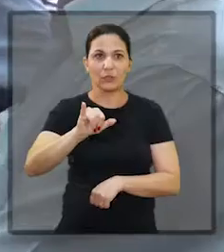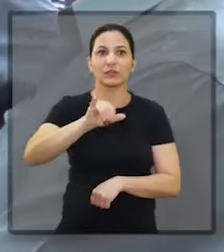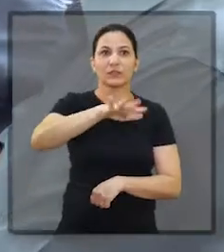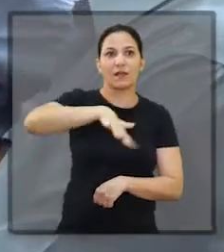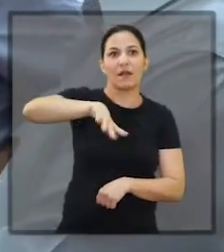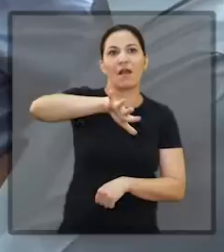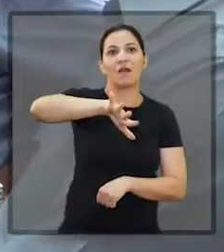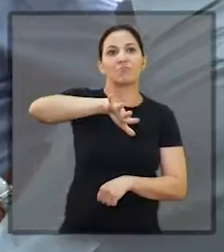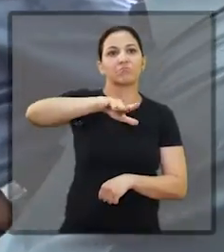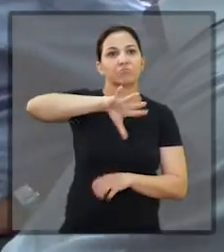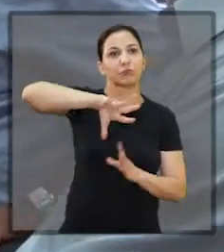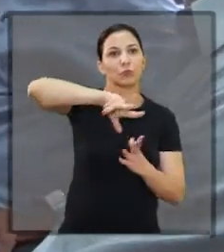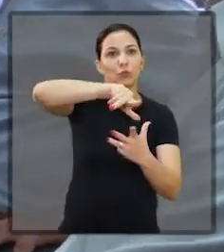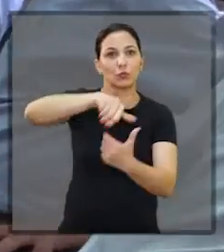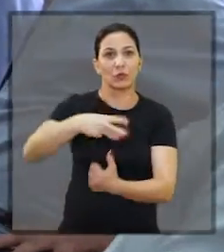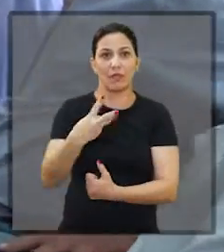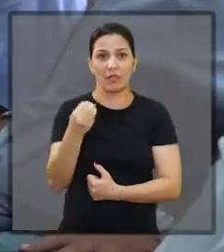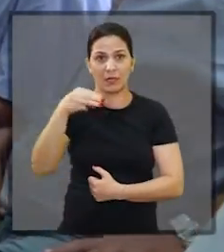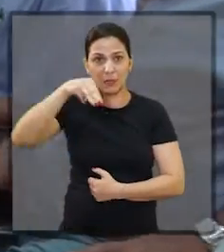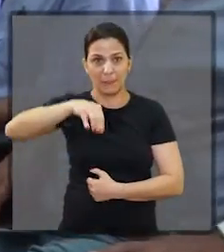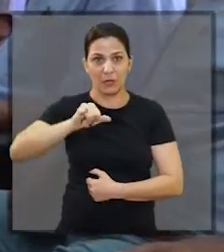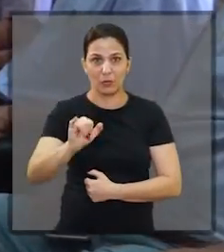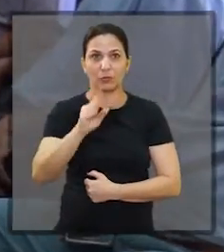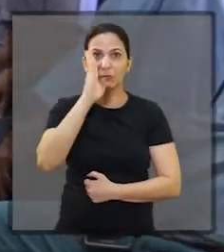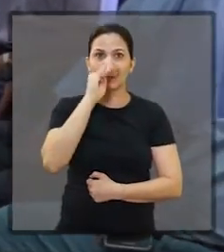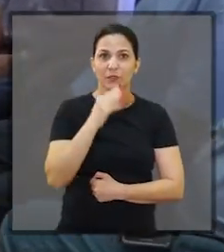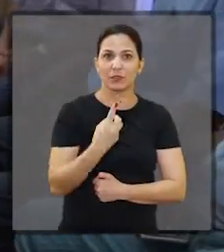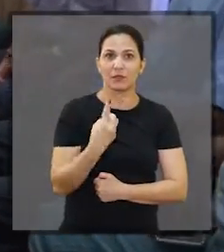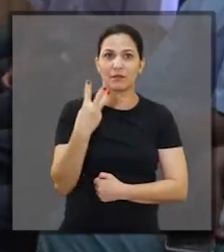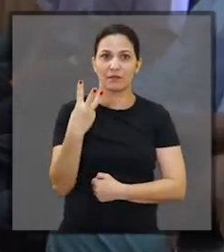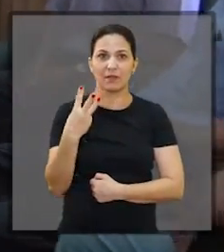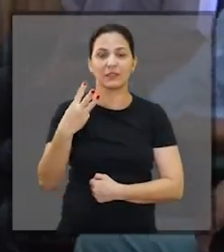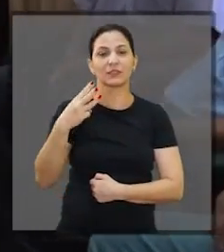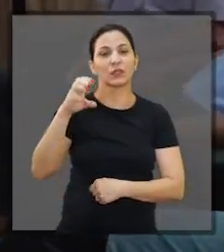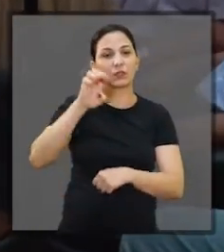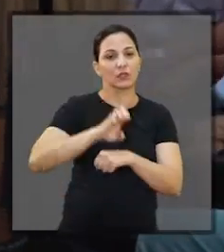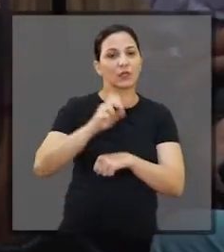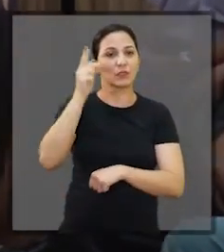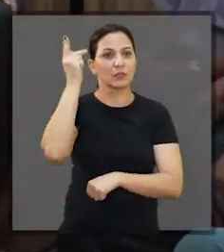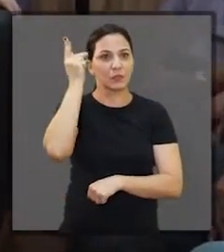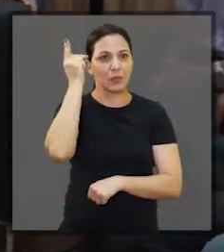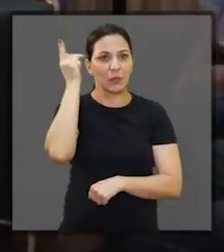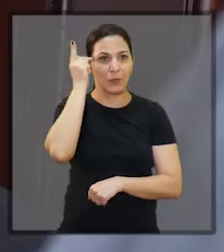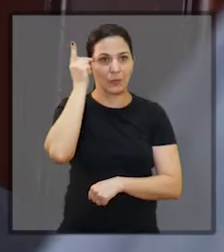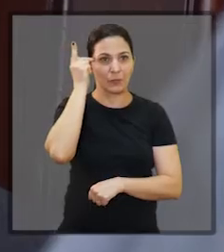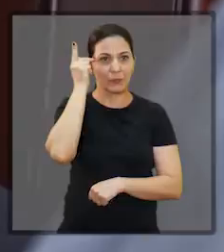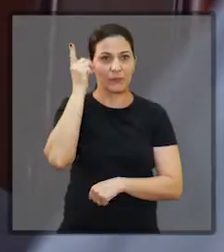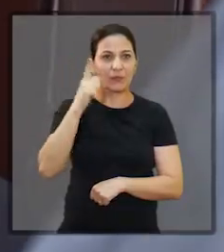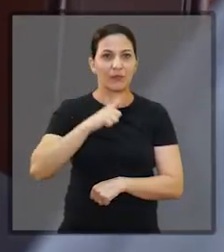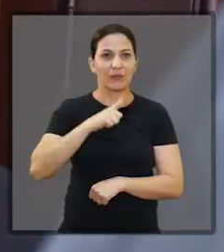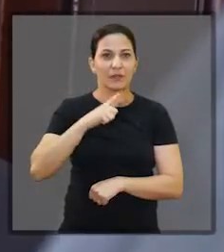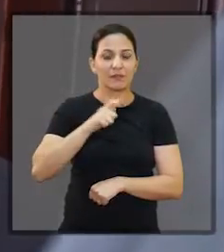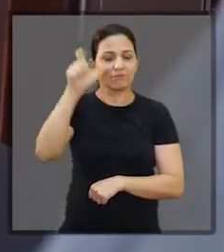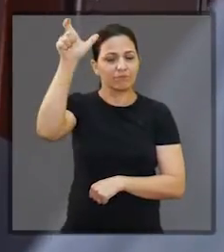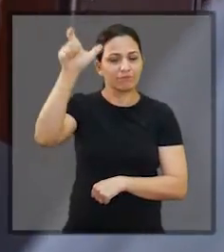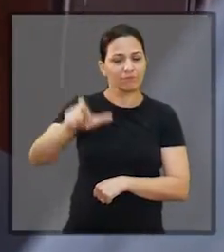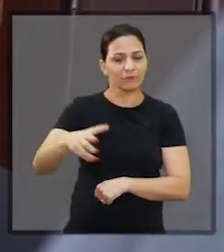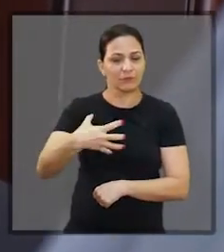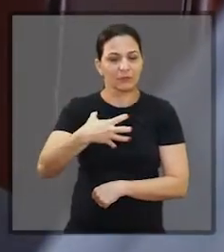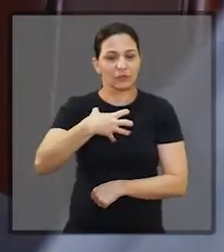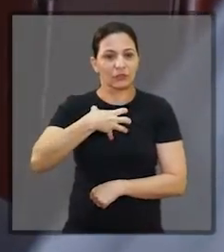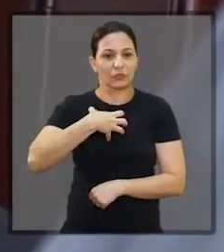mundo todo. 30 milhões estão no Brasil, 13 milhões no estado de São Paulo. Espírito de